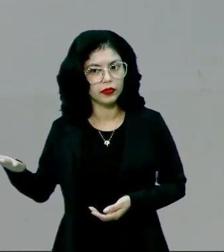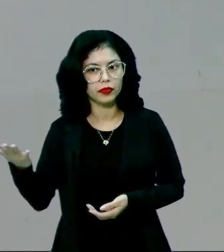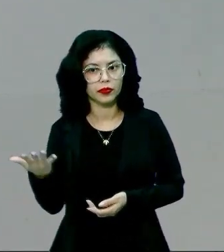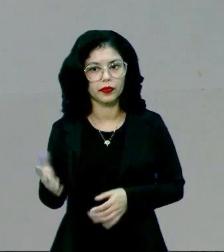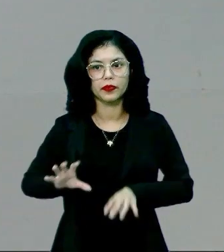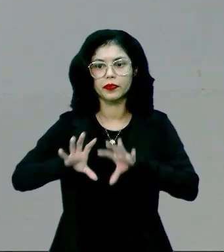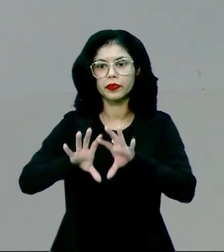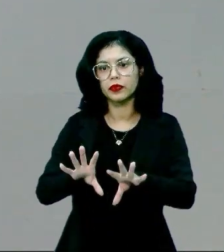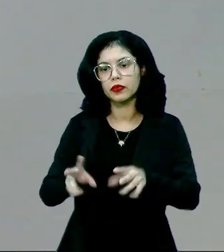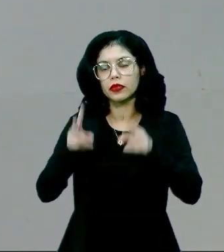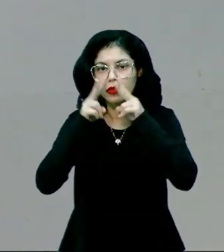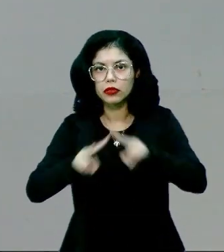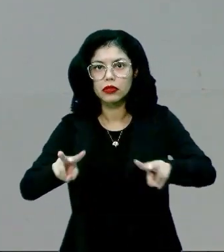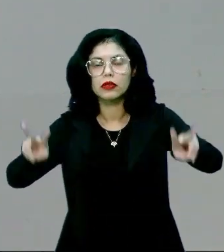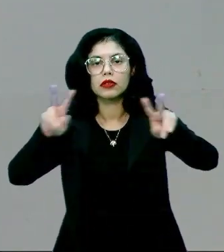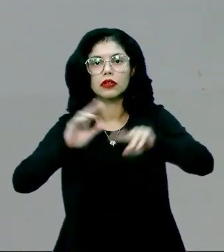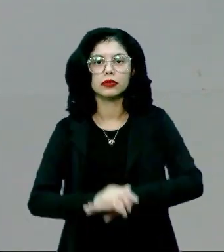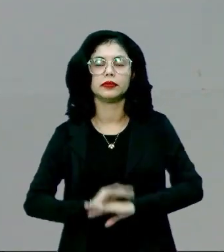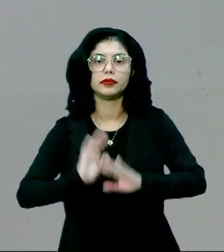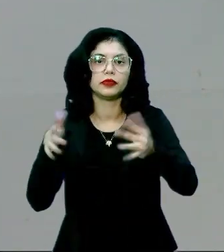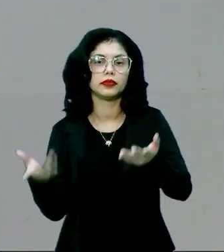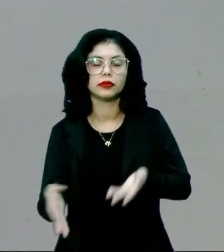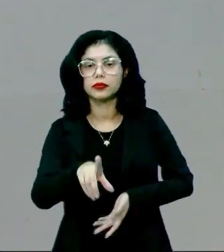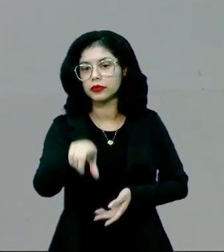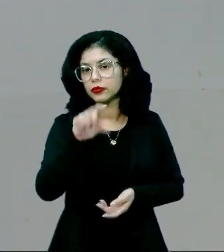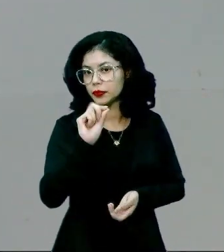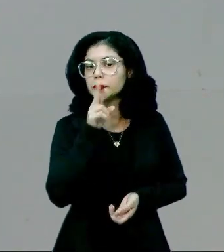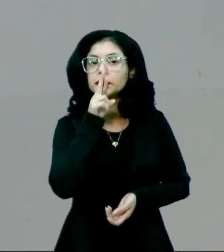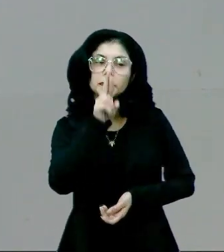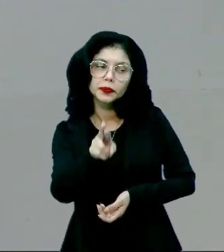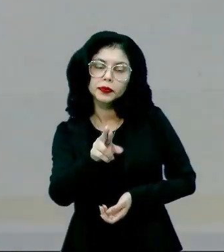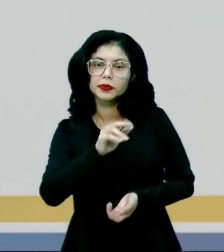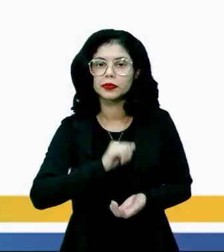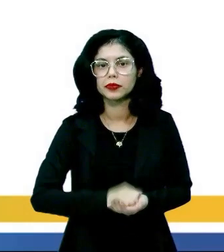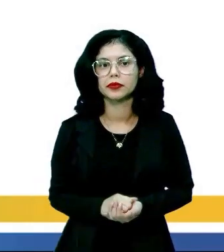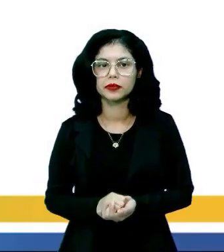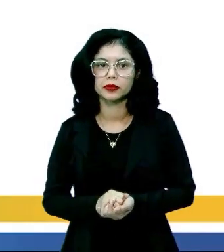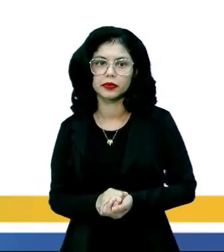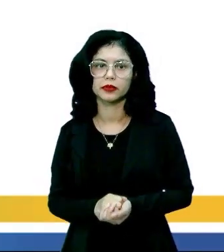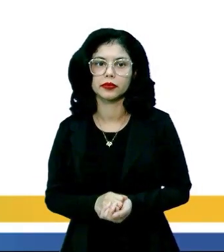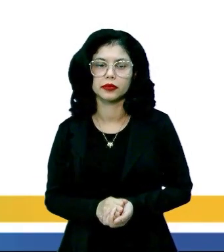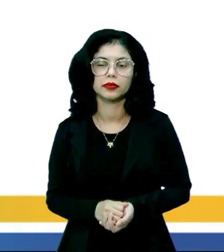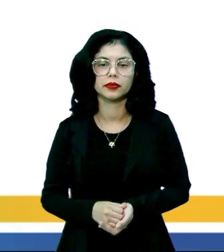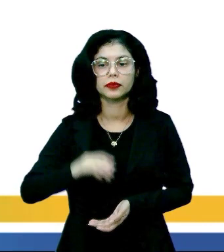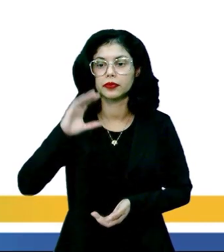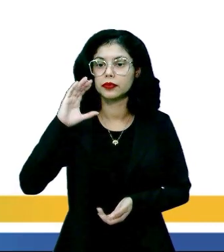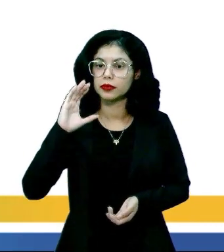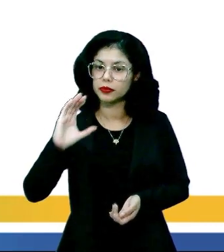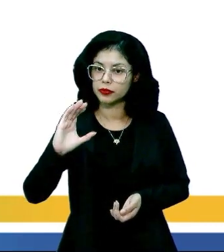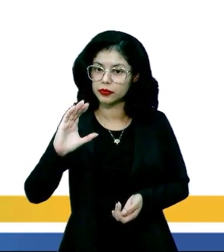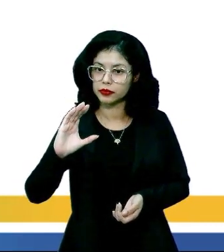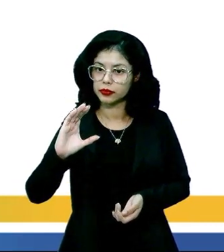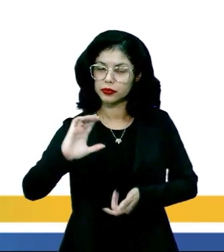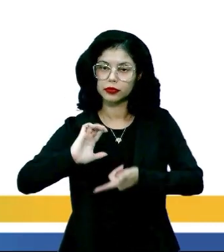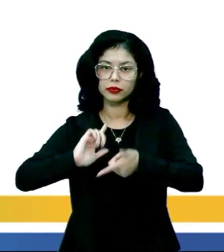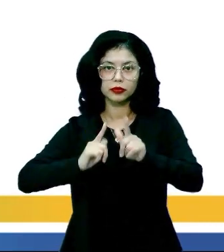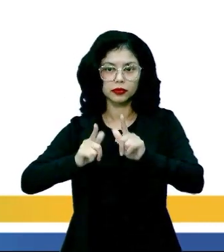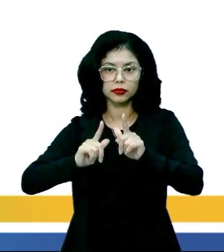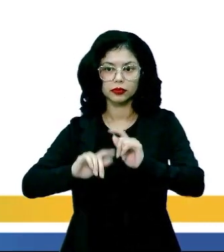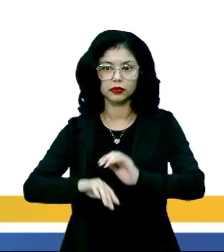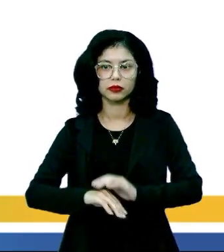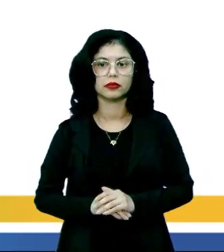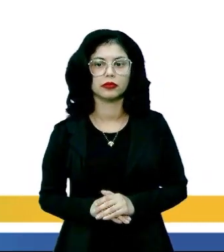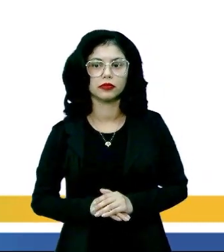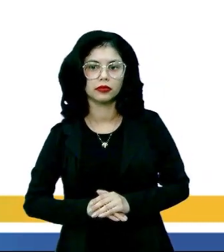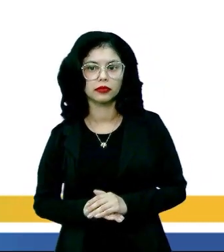nisso, vamos visualizar então qual a nossa resposta. A resposta para a nossa questão está expressa na